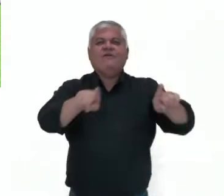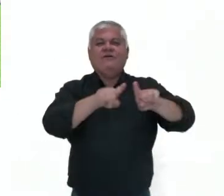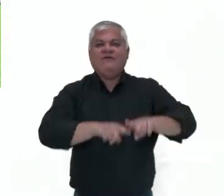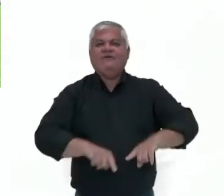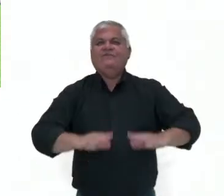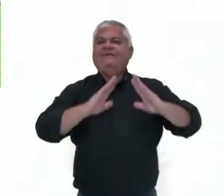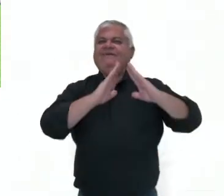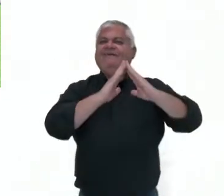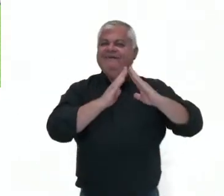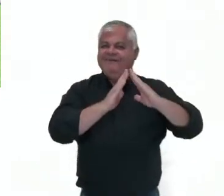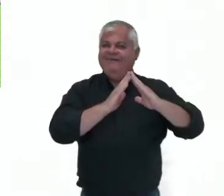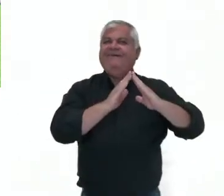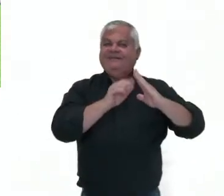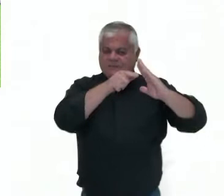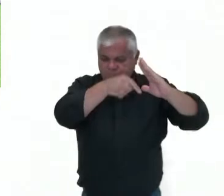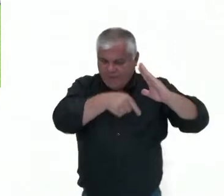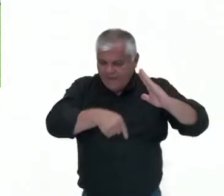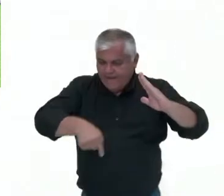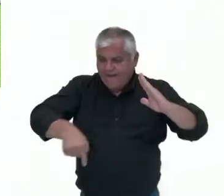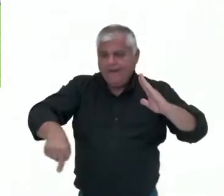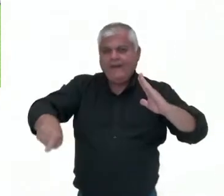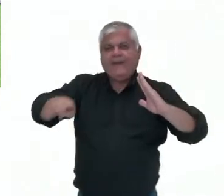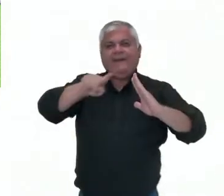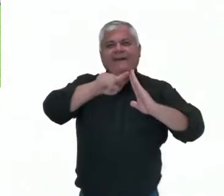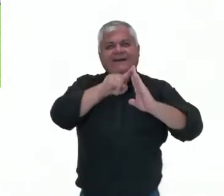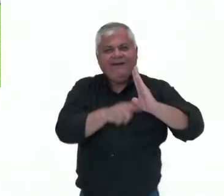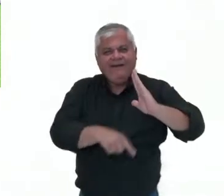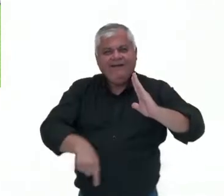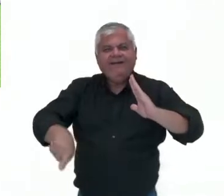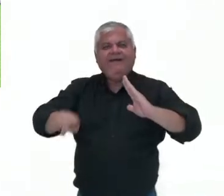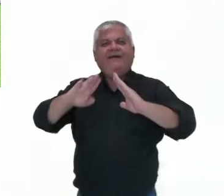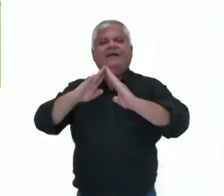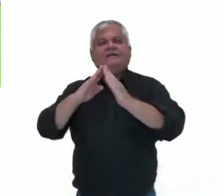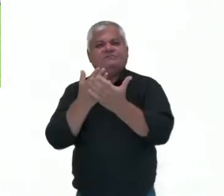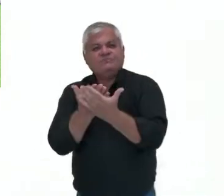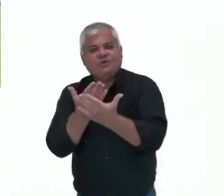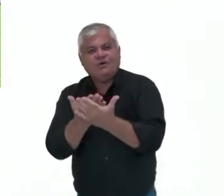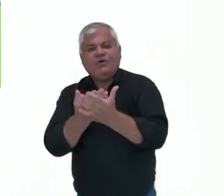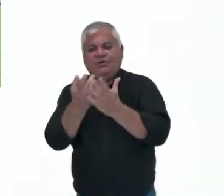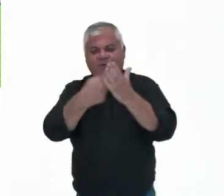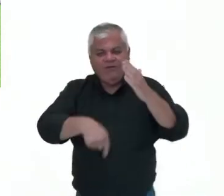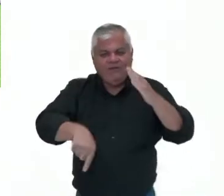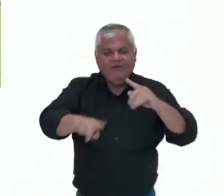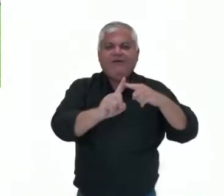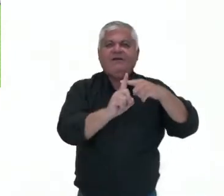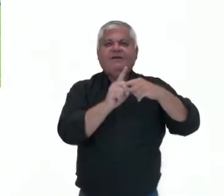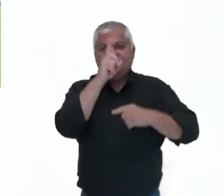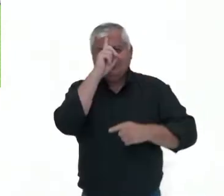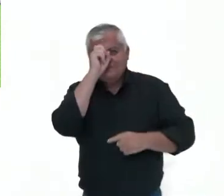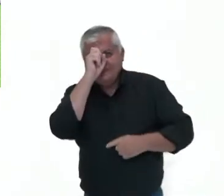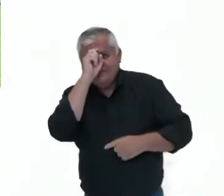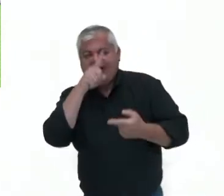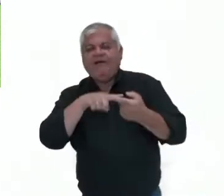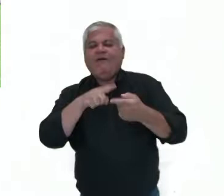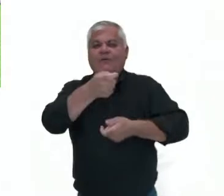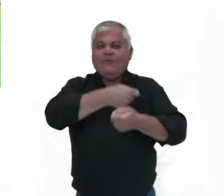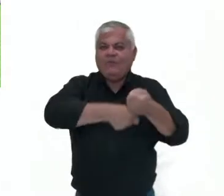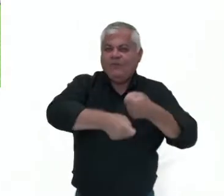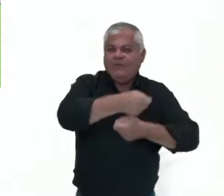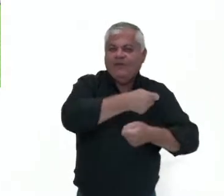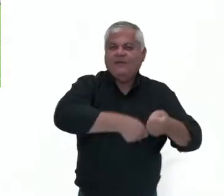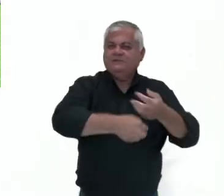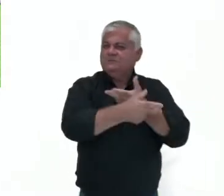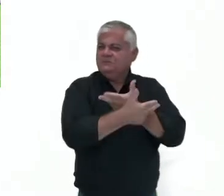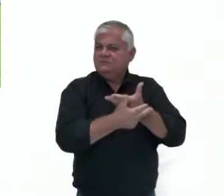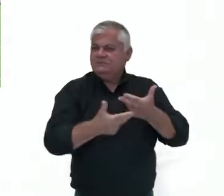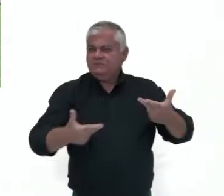na sua casa, na sua escola, no hospital, no comércio e em outros estabelecimentos que recebem água.